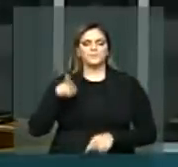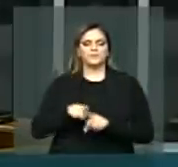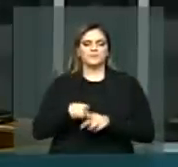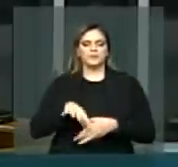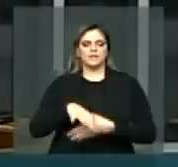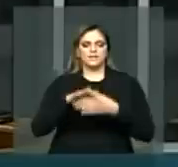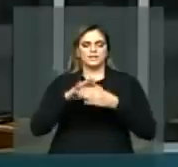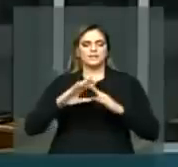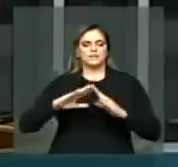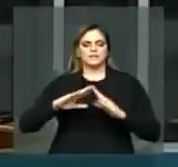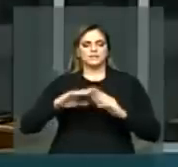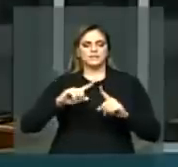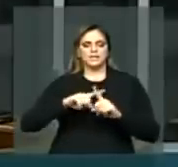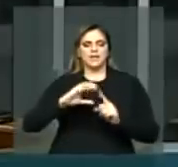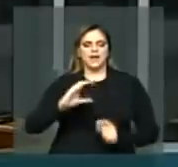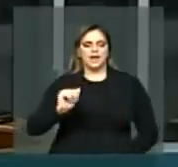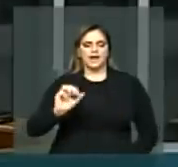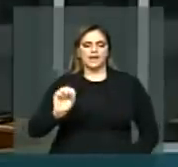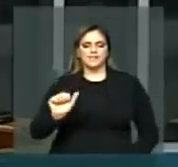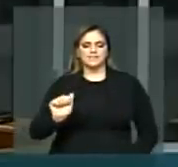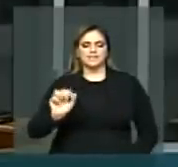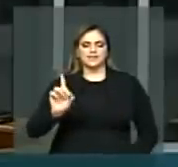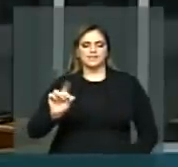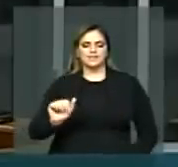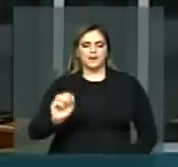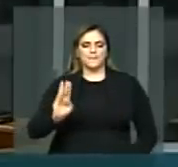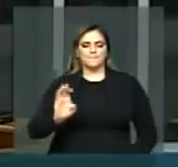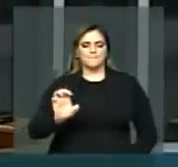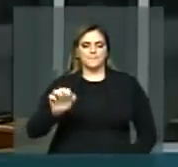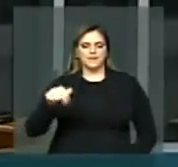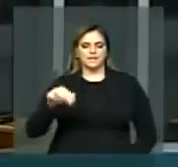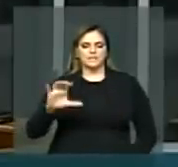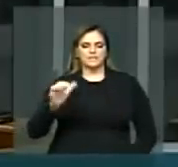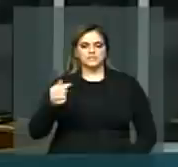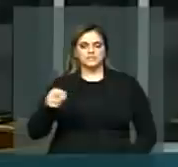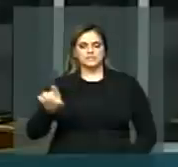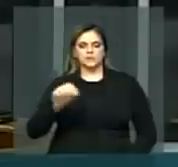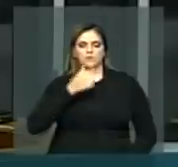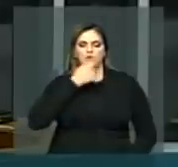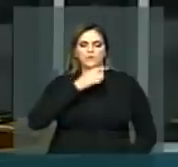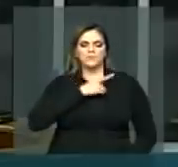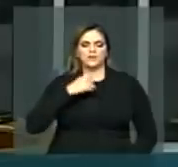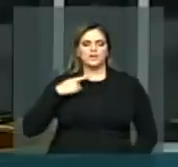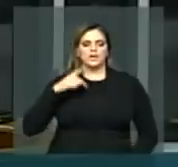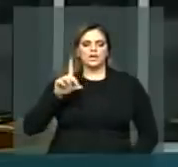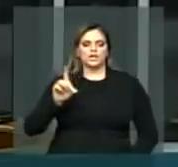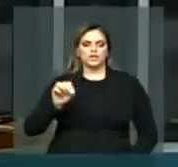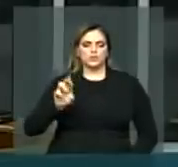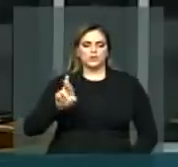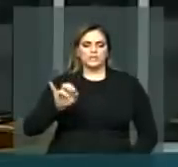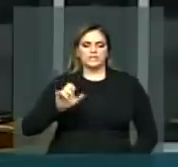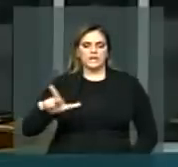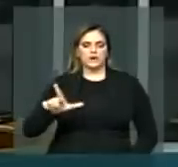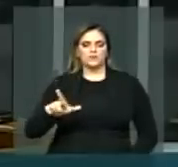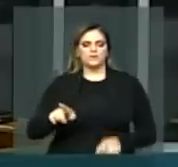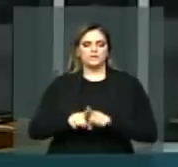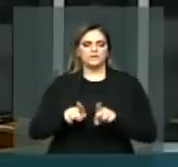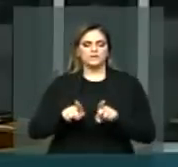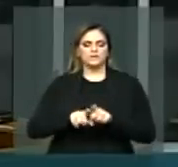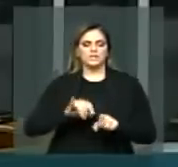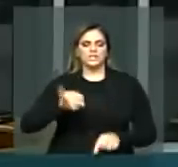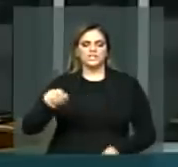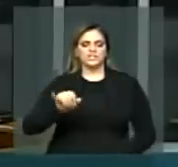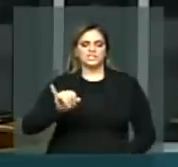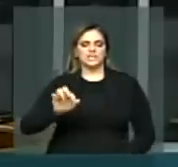liderança da Casa da Benção, liderada pelo apóstolo Doriel de Oliveira, ao seu lado o missionário